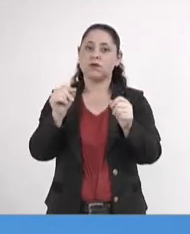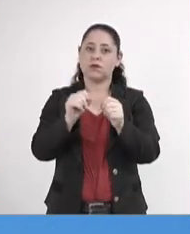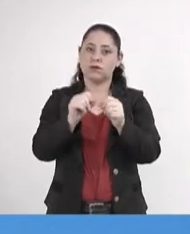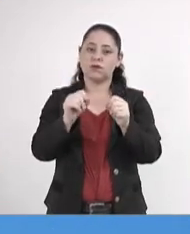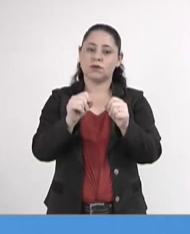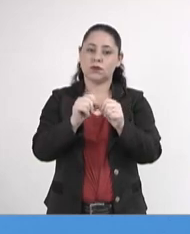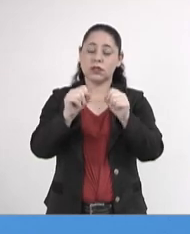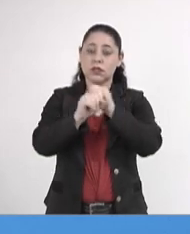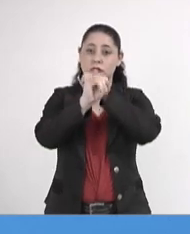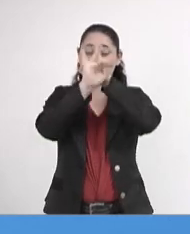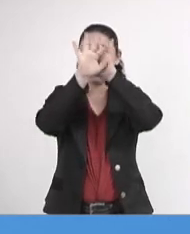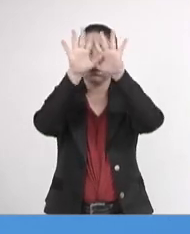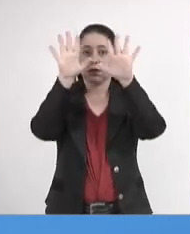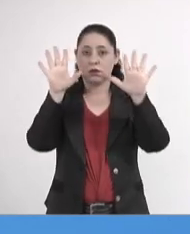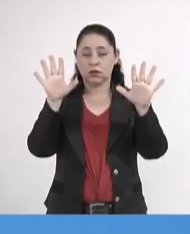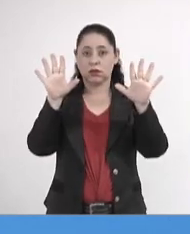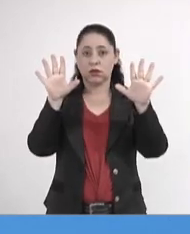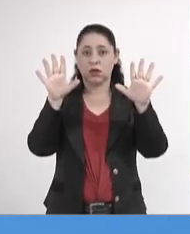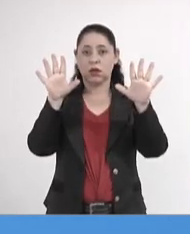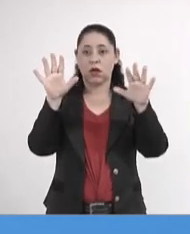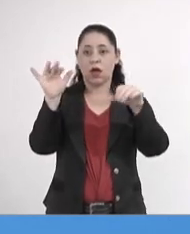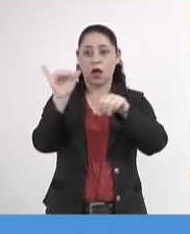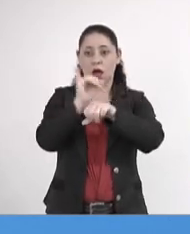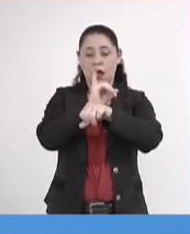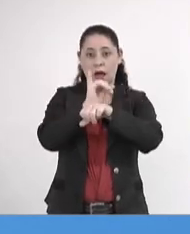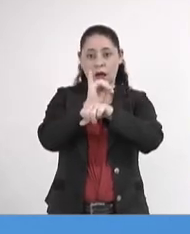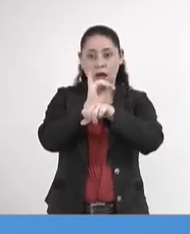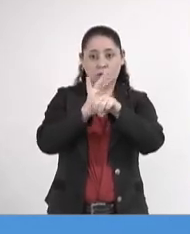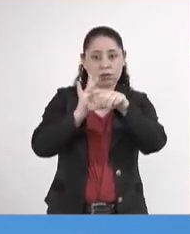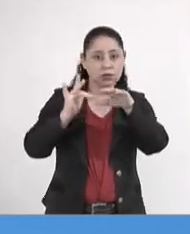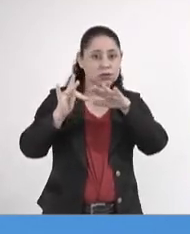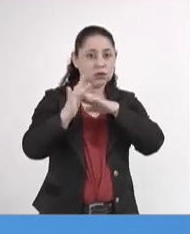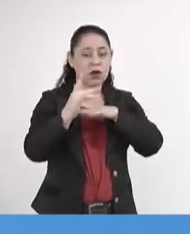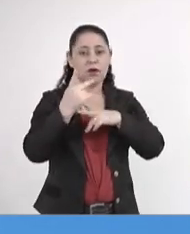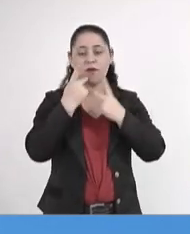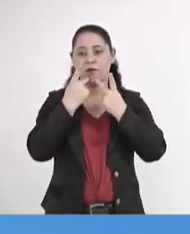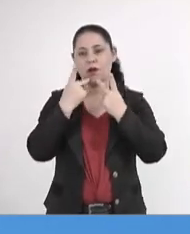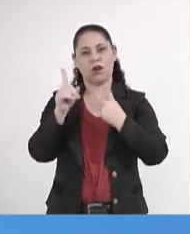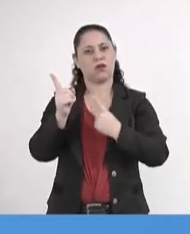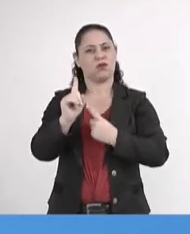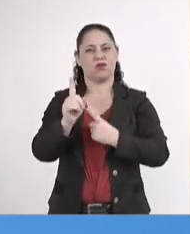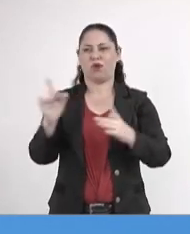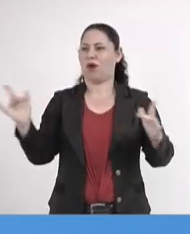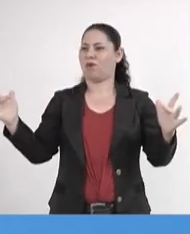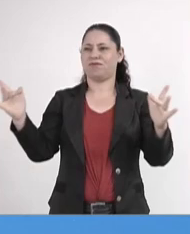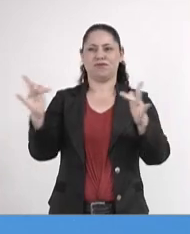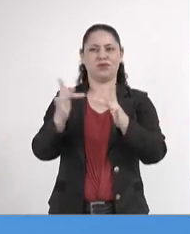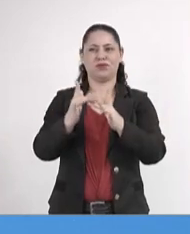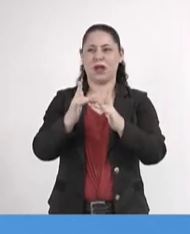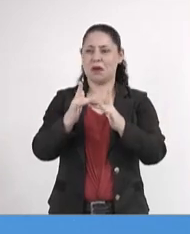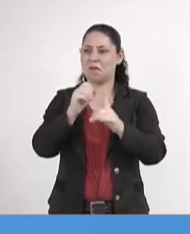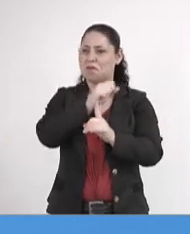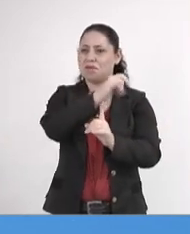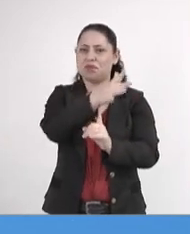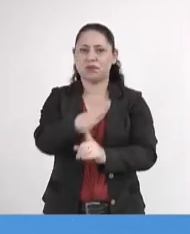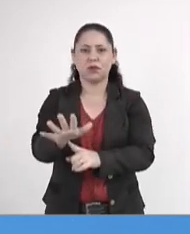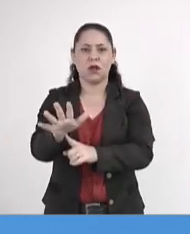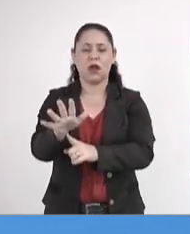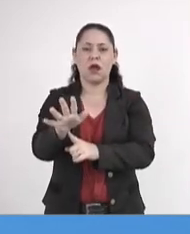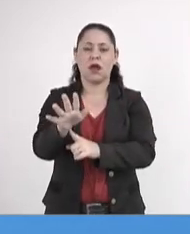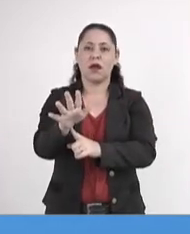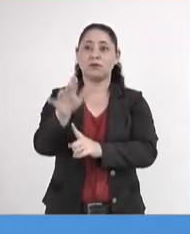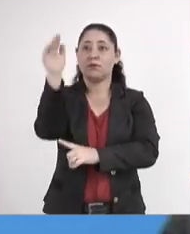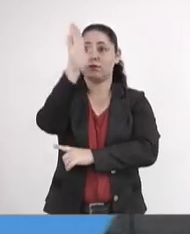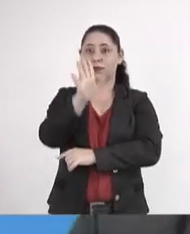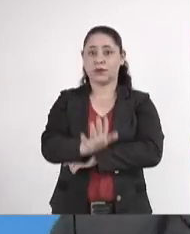questão de deixar bem claro às mídias locais que a nossa fala não correspondia ao que estava sendo divulgado na mídia